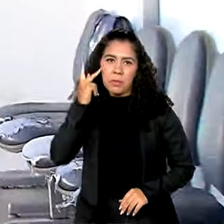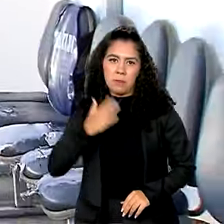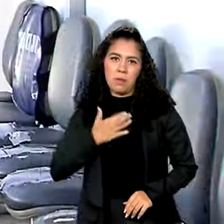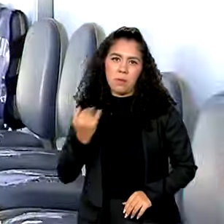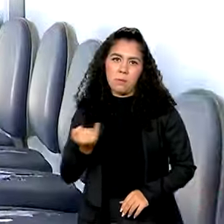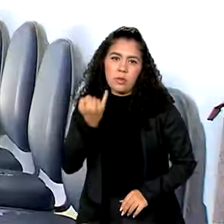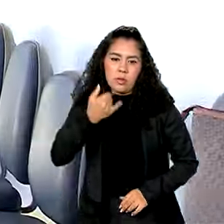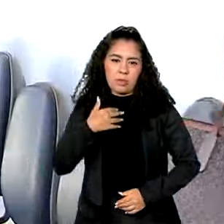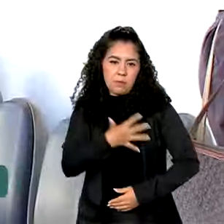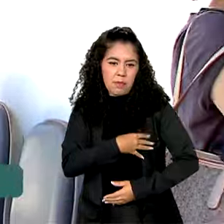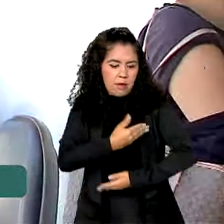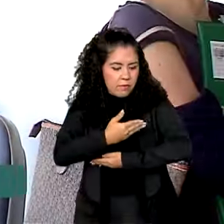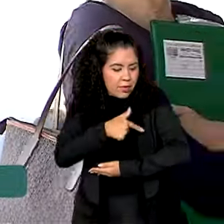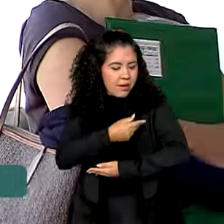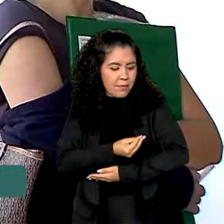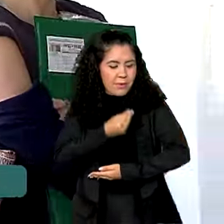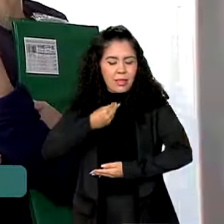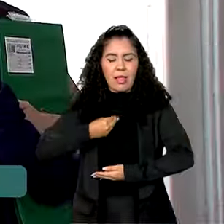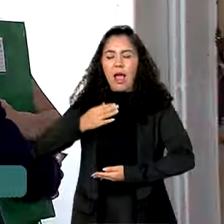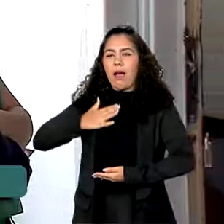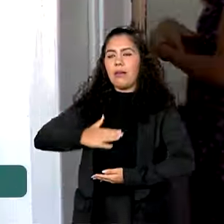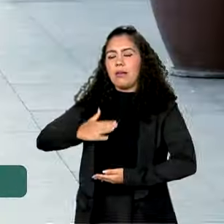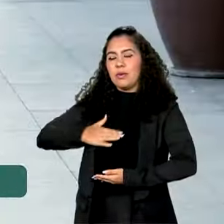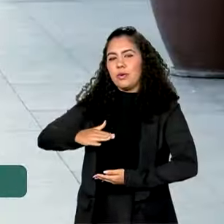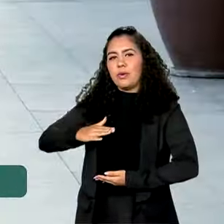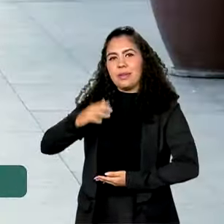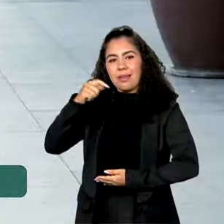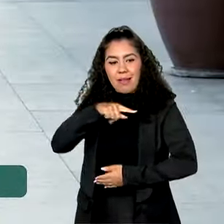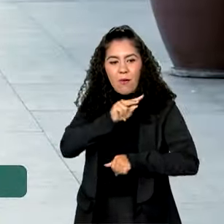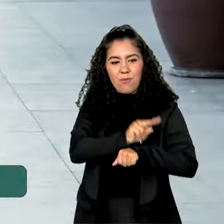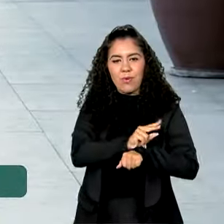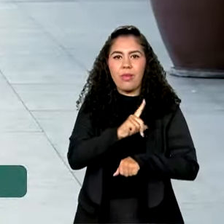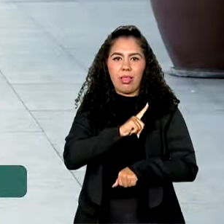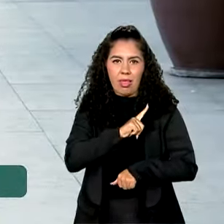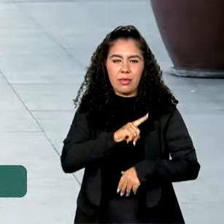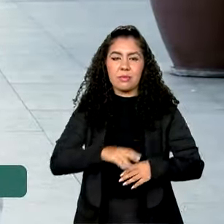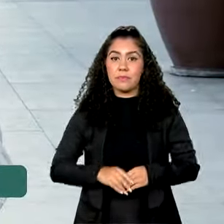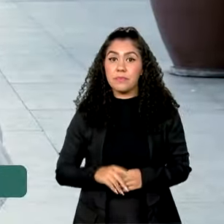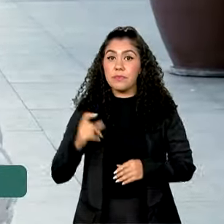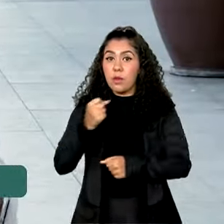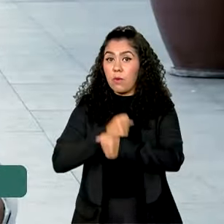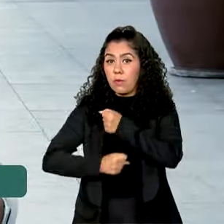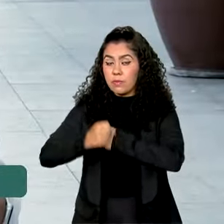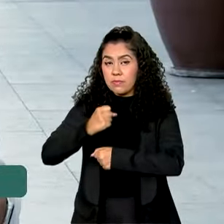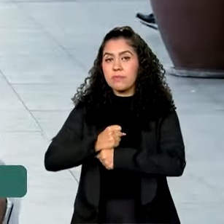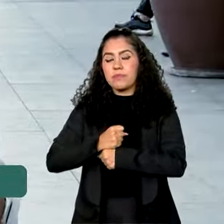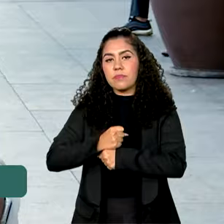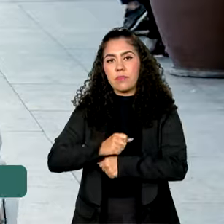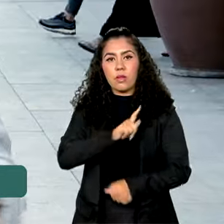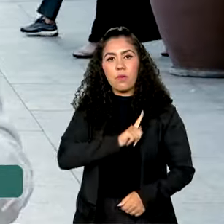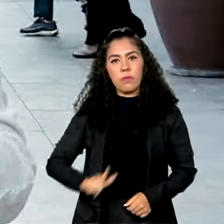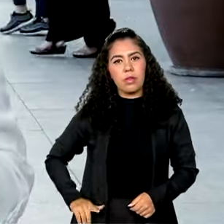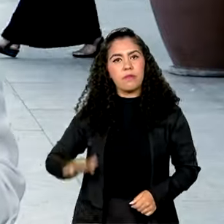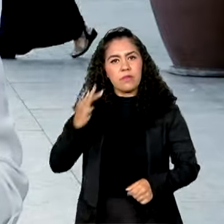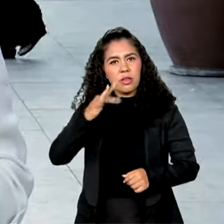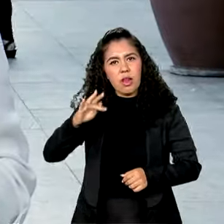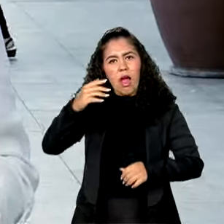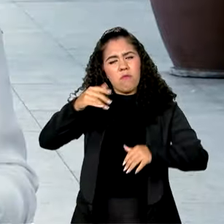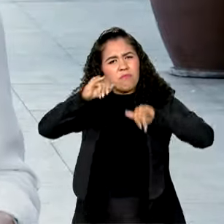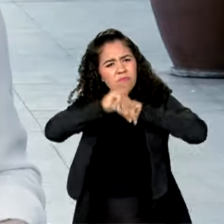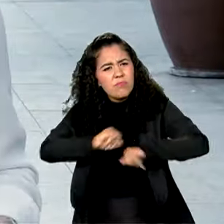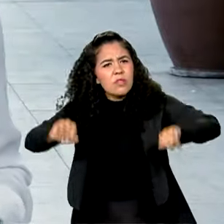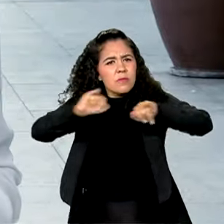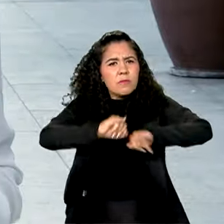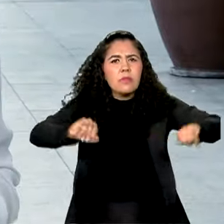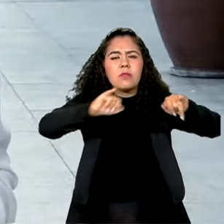hoje. Isso vai deixar a gente bem mais tranquilo, saber que ela está protegida. Desde o ano passado, o governo federal vem reforçando a importância da vacinação